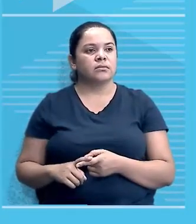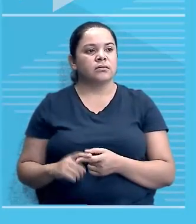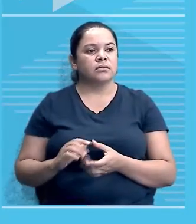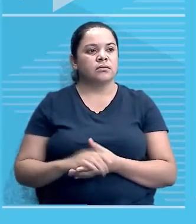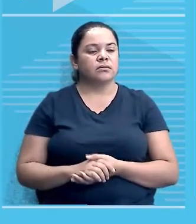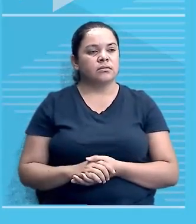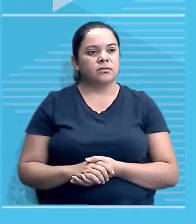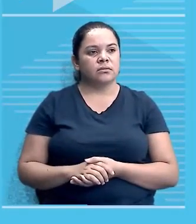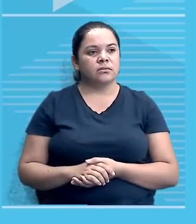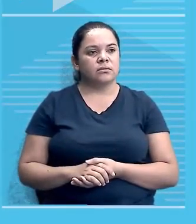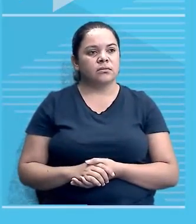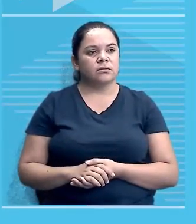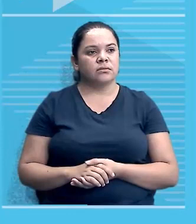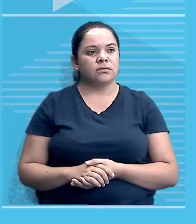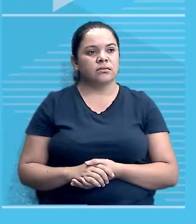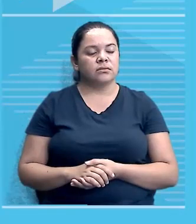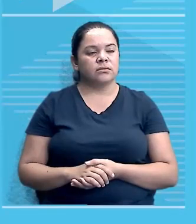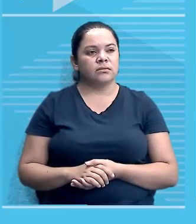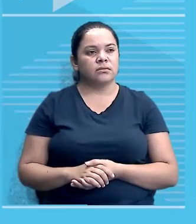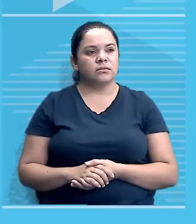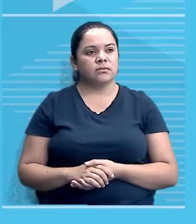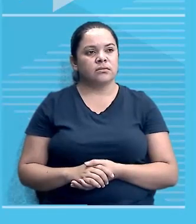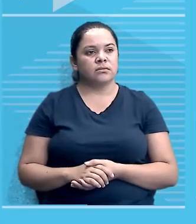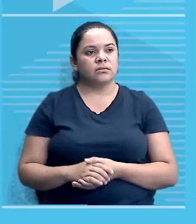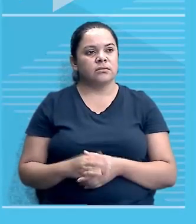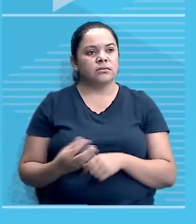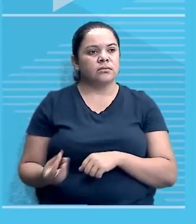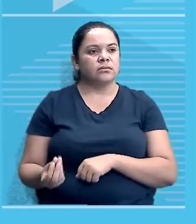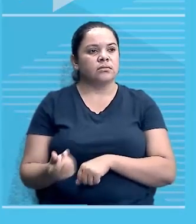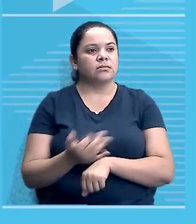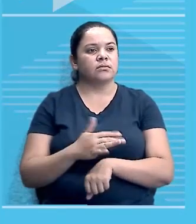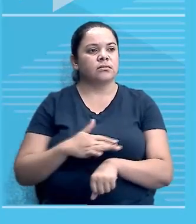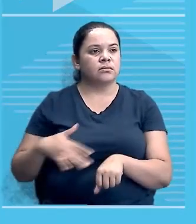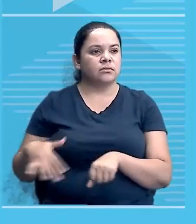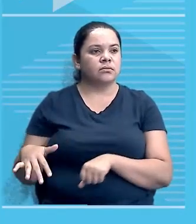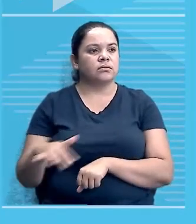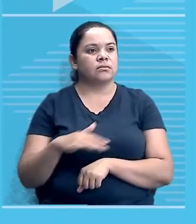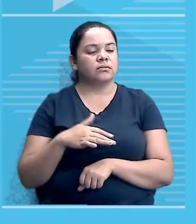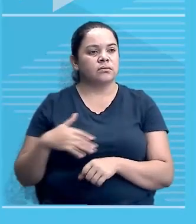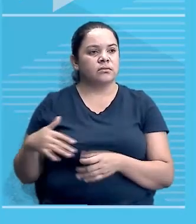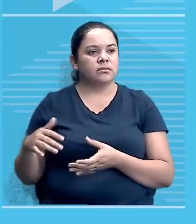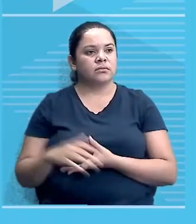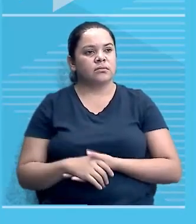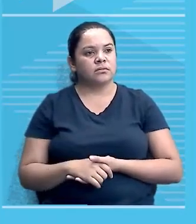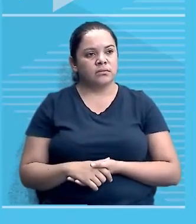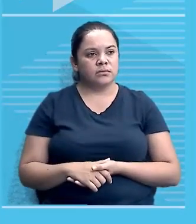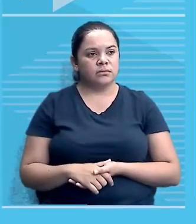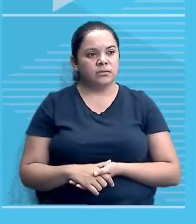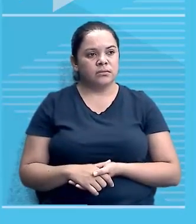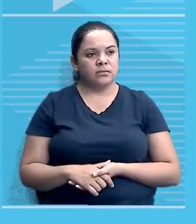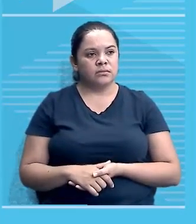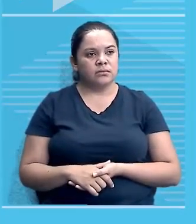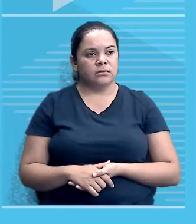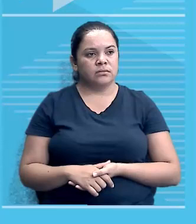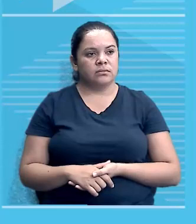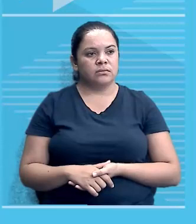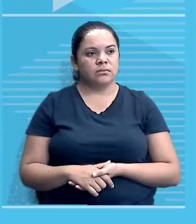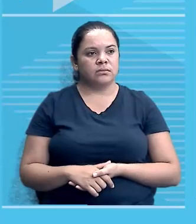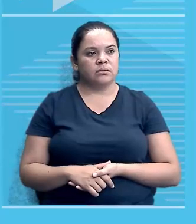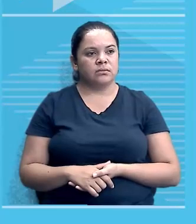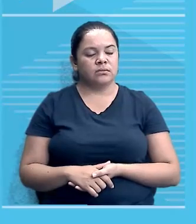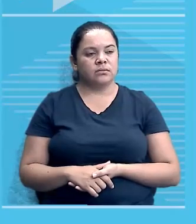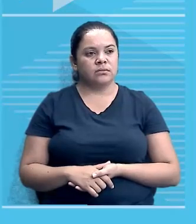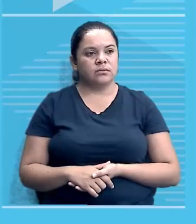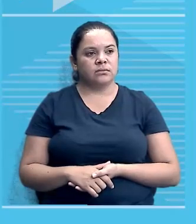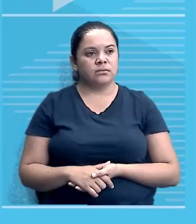Tratava-se de um processo de mudança que teve início logo após o término da guerra na Europa.